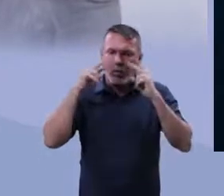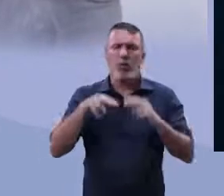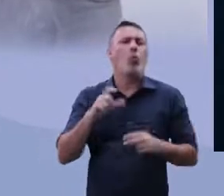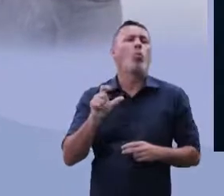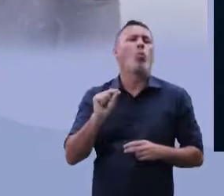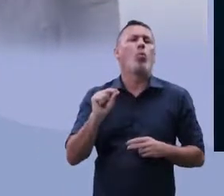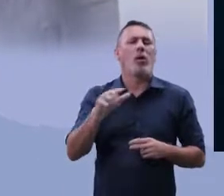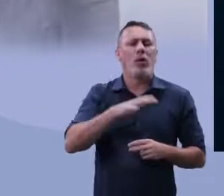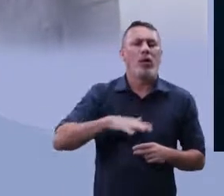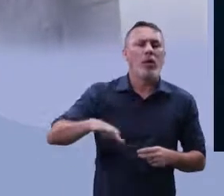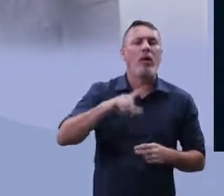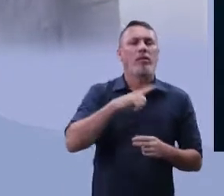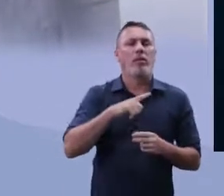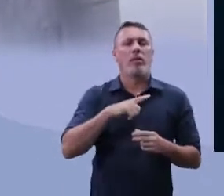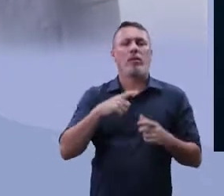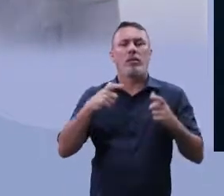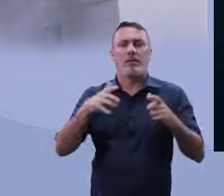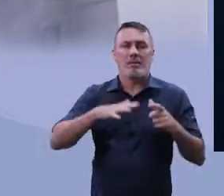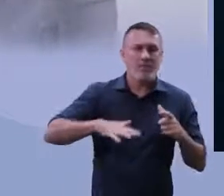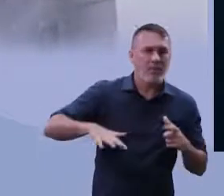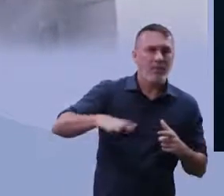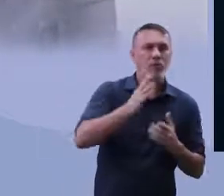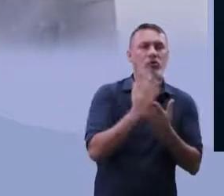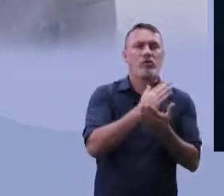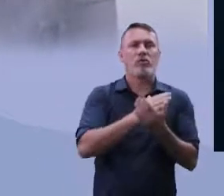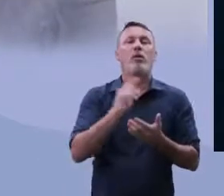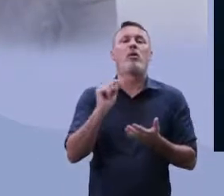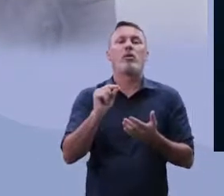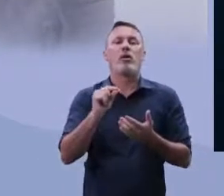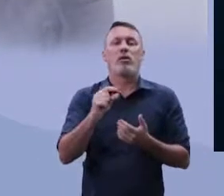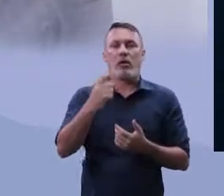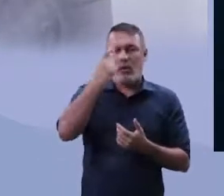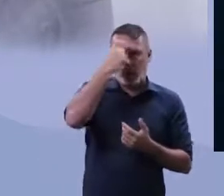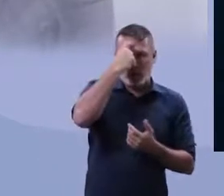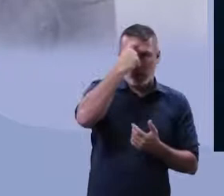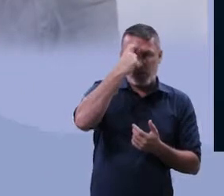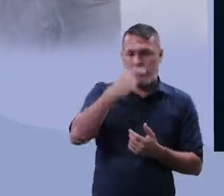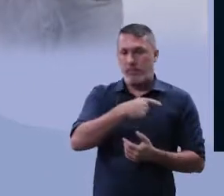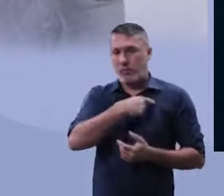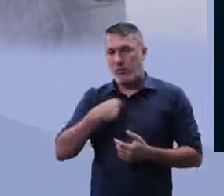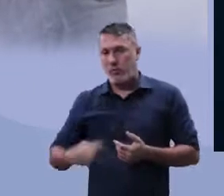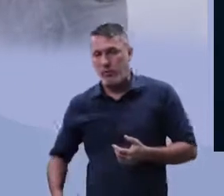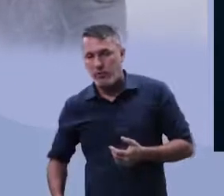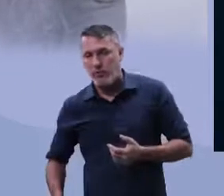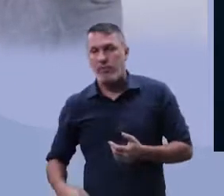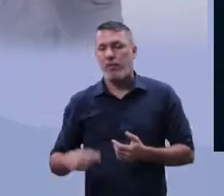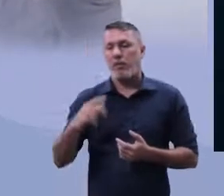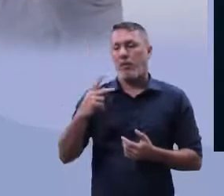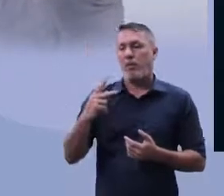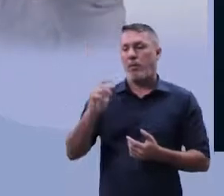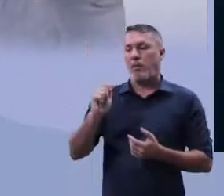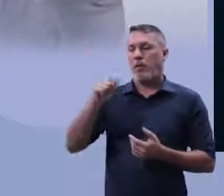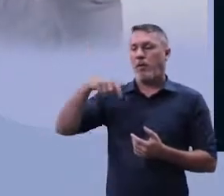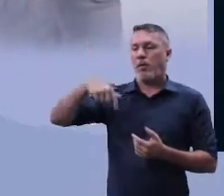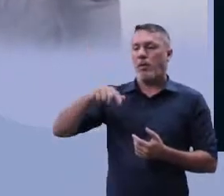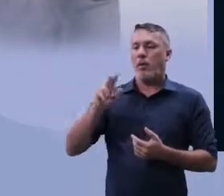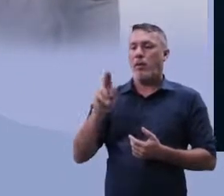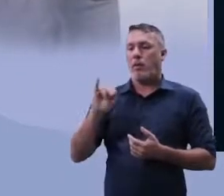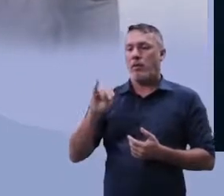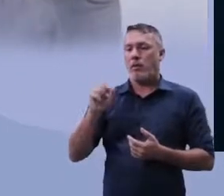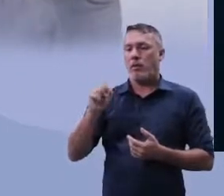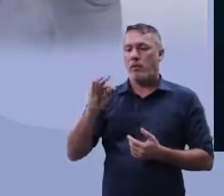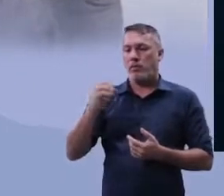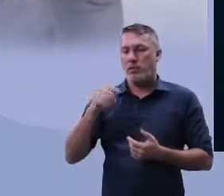região aí, ela é dividida entre Índia, Paquistão, China, e uma parte ali do Tibete,